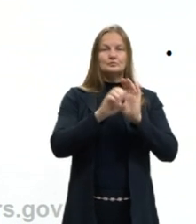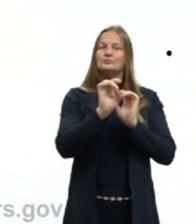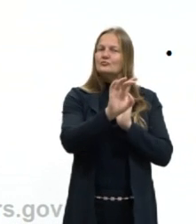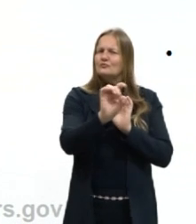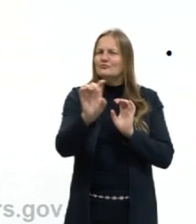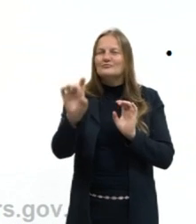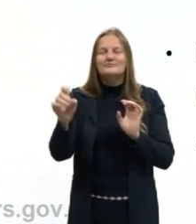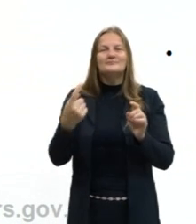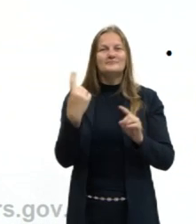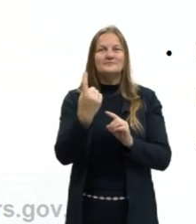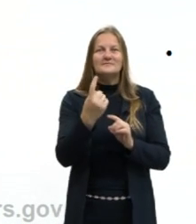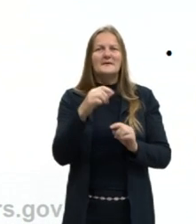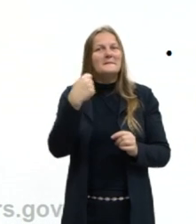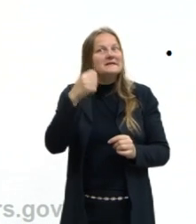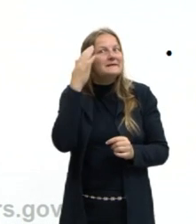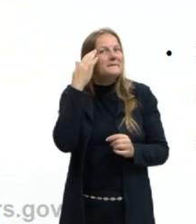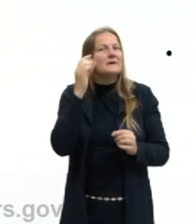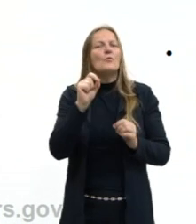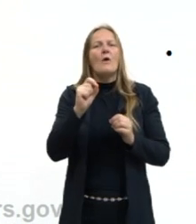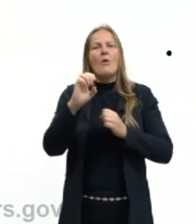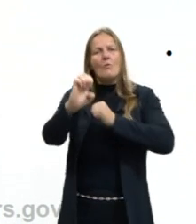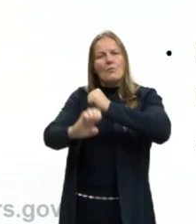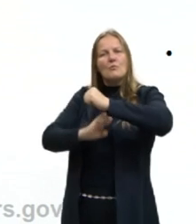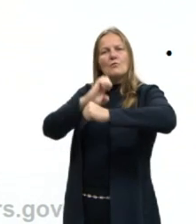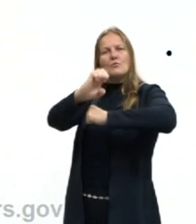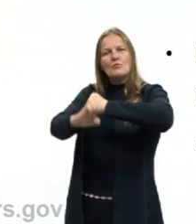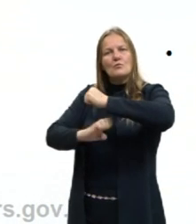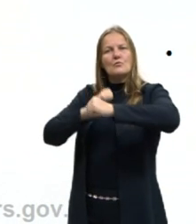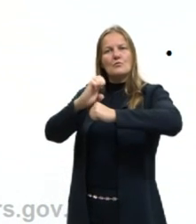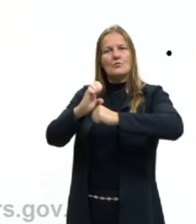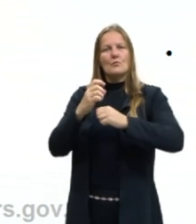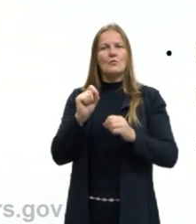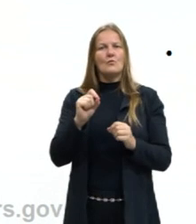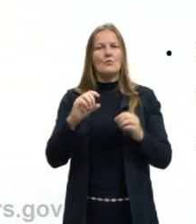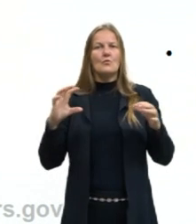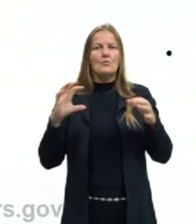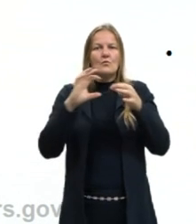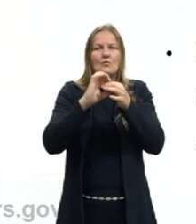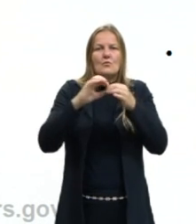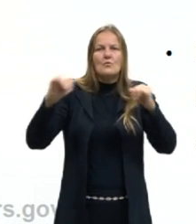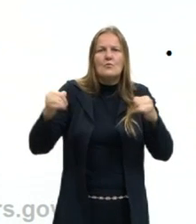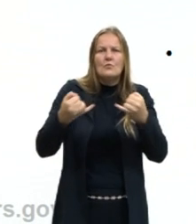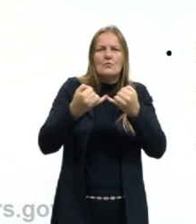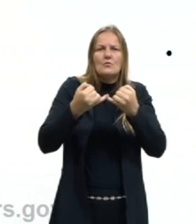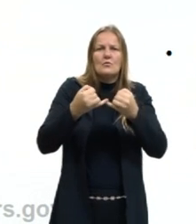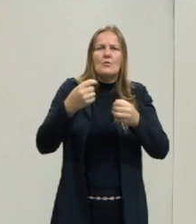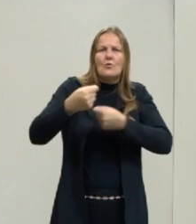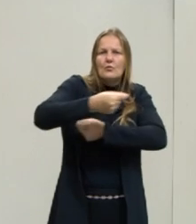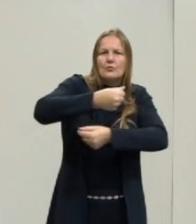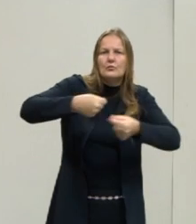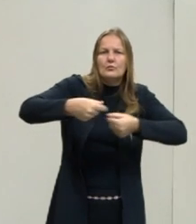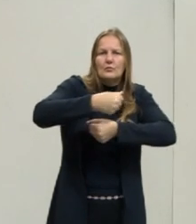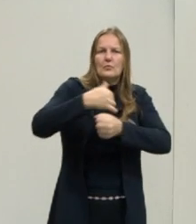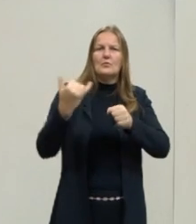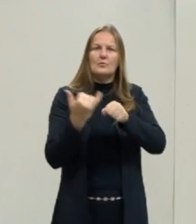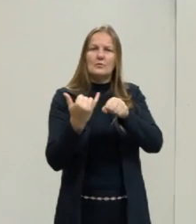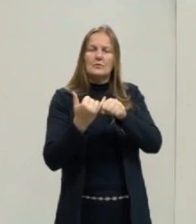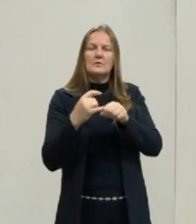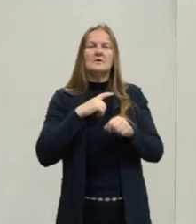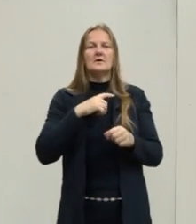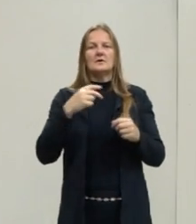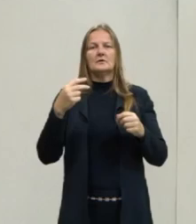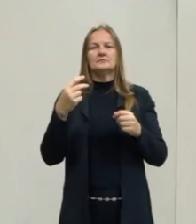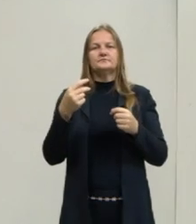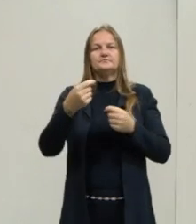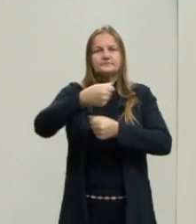uma delas. A gente tem que saber com quem envolve quem. A ligação iônica ocorre só com alguns átomos, a covalente também. Então,